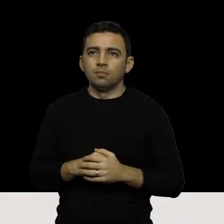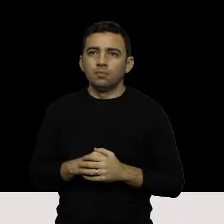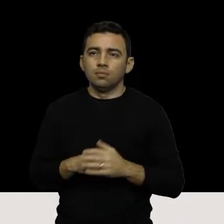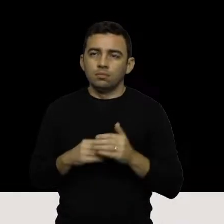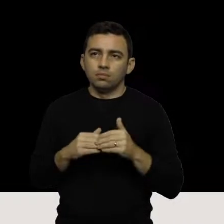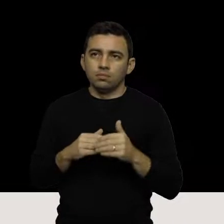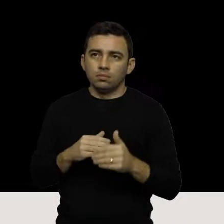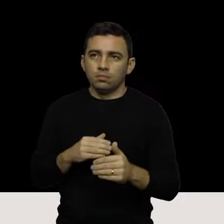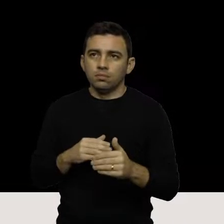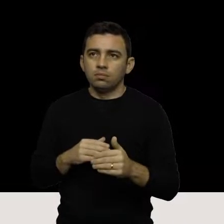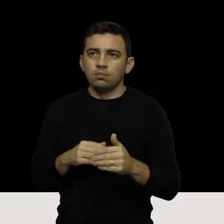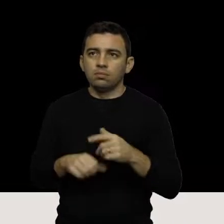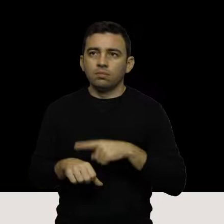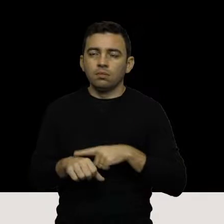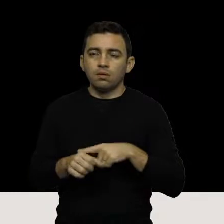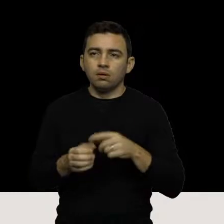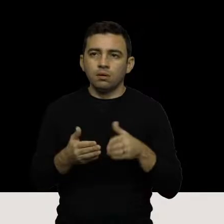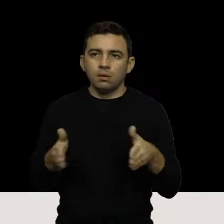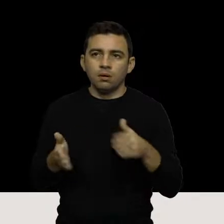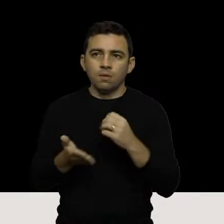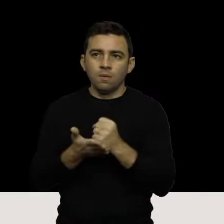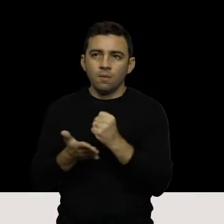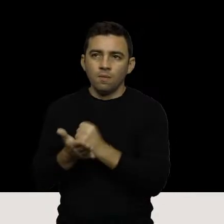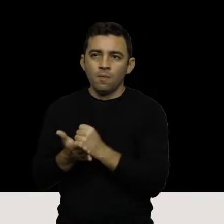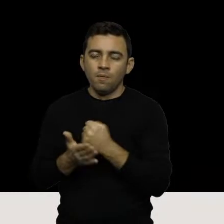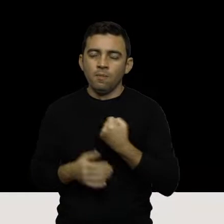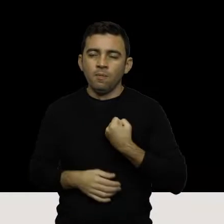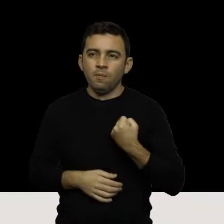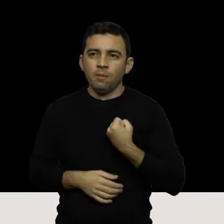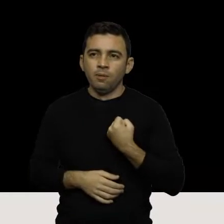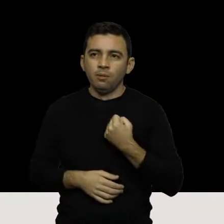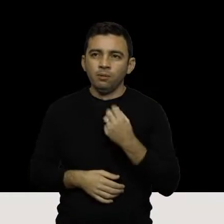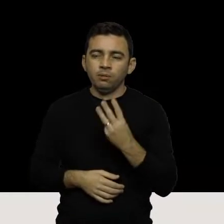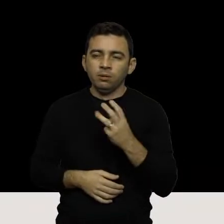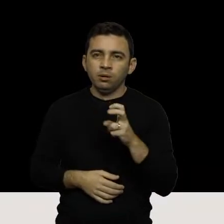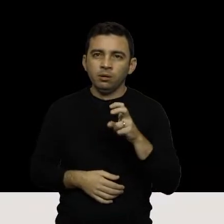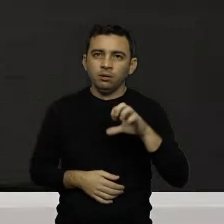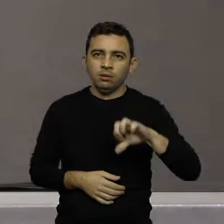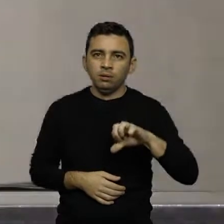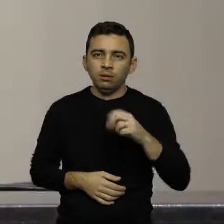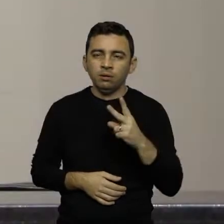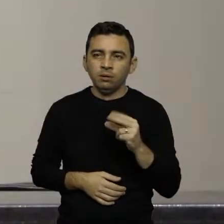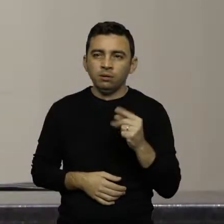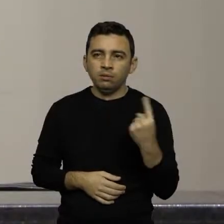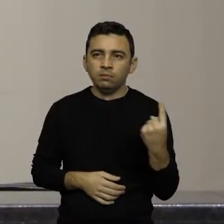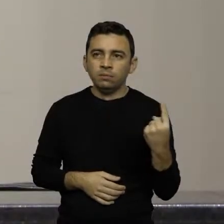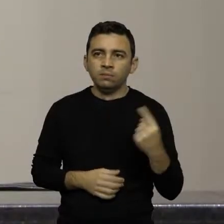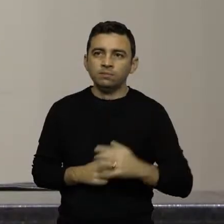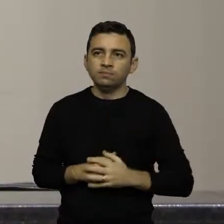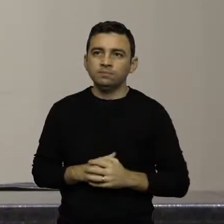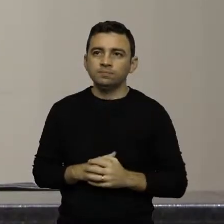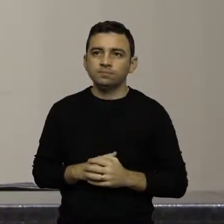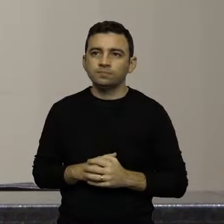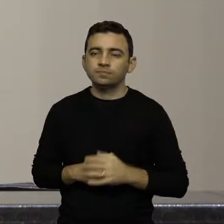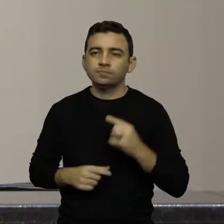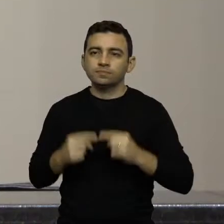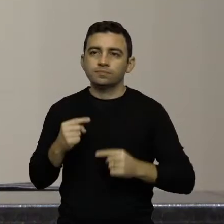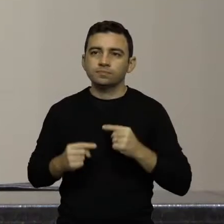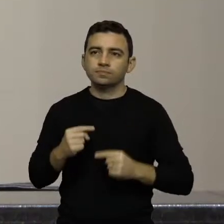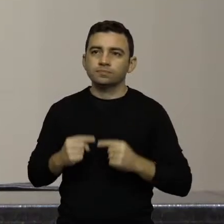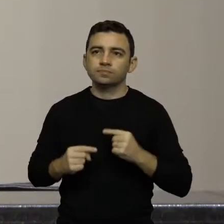vigência do contrato número 359.2021, em discussão.